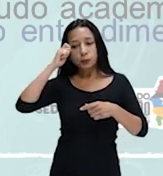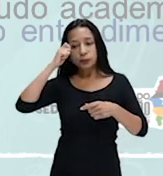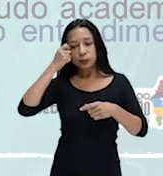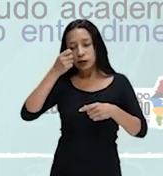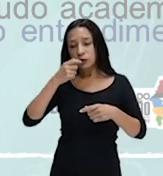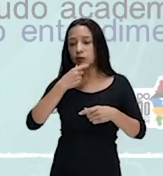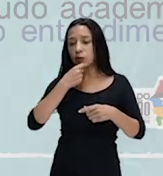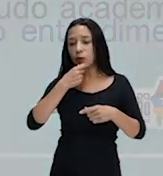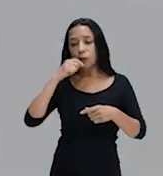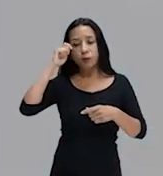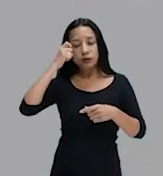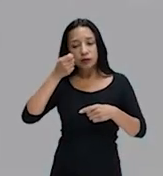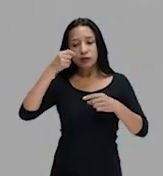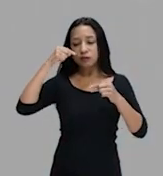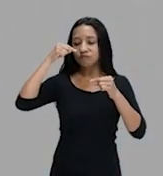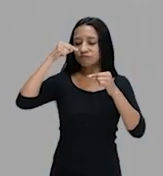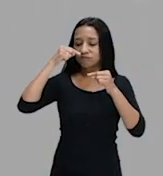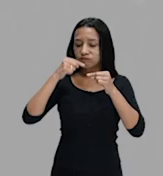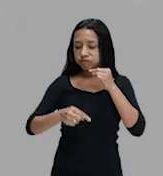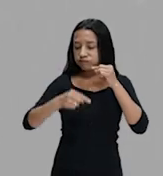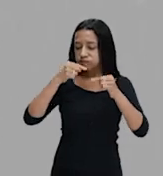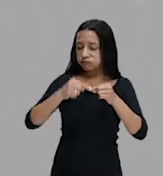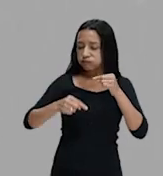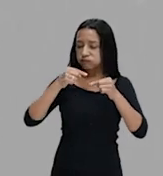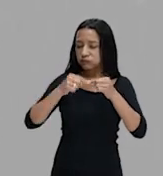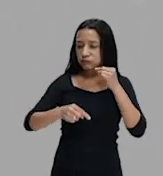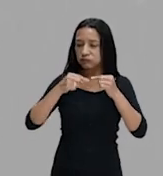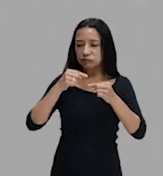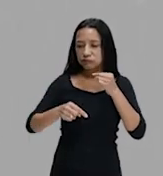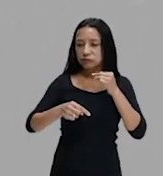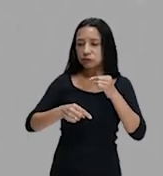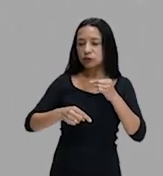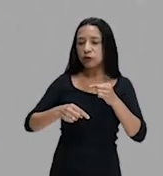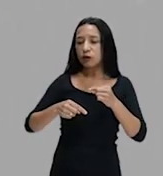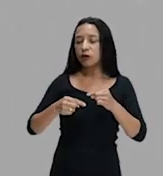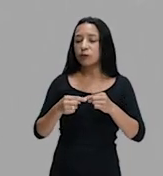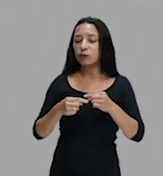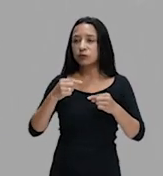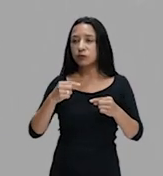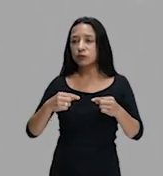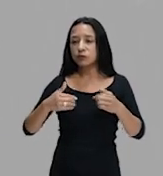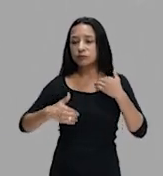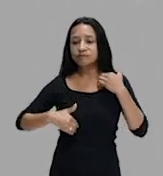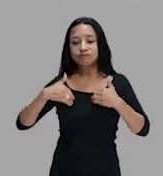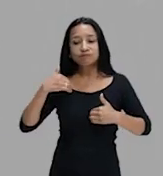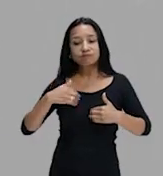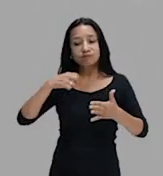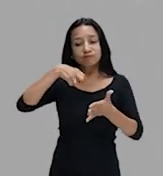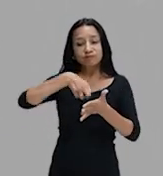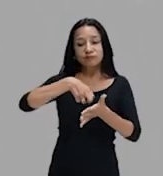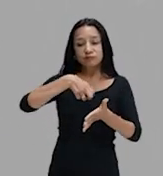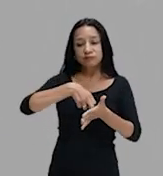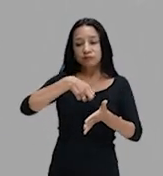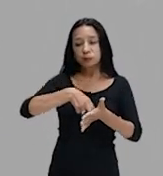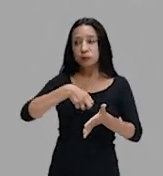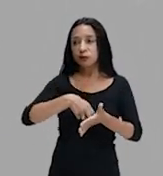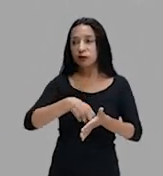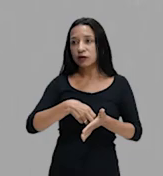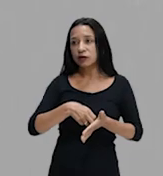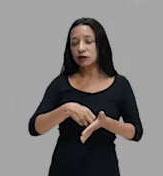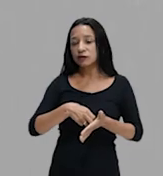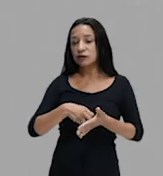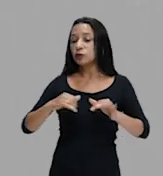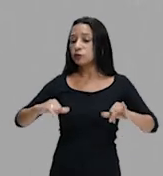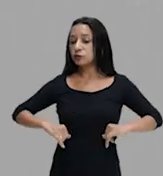principalmente contra castigos corporais que marujos e marinheiros sofriam no início da República Brasileira, como